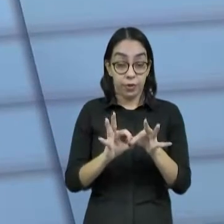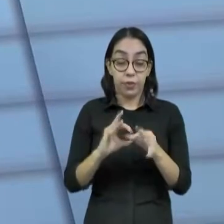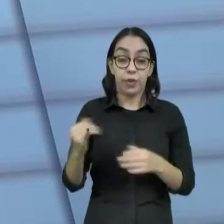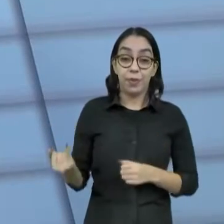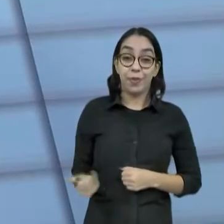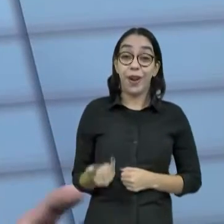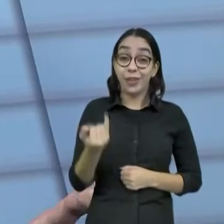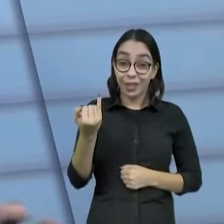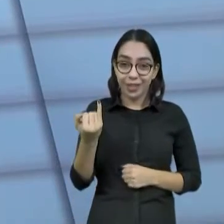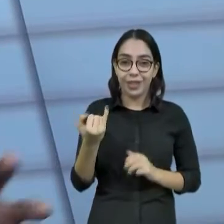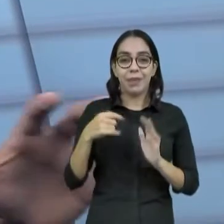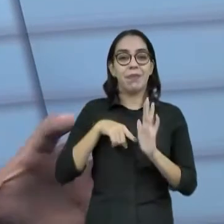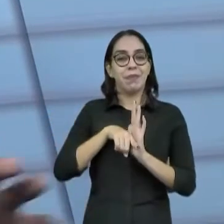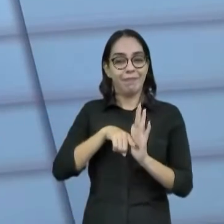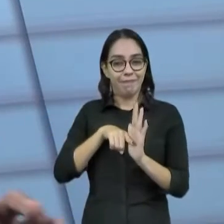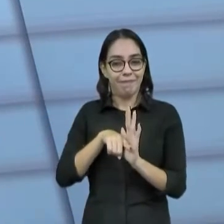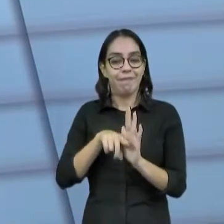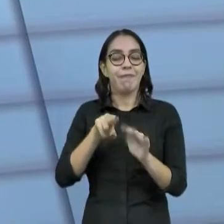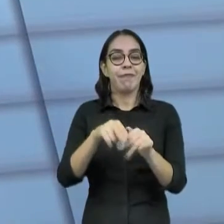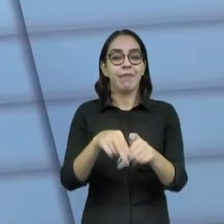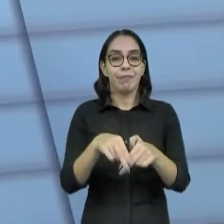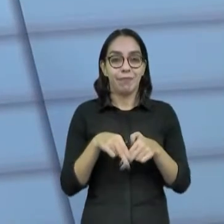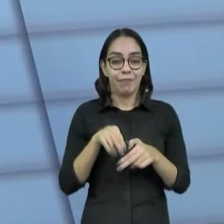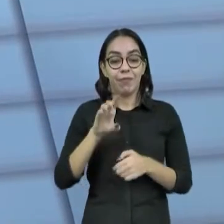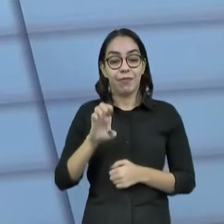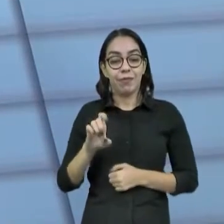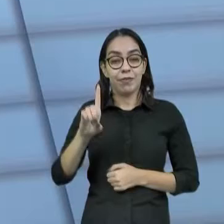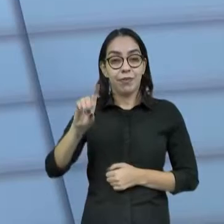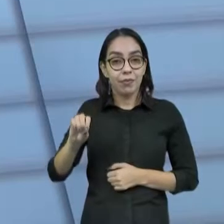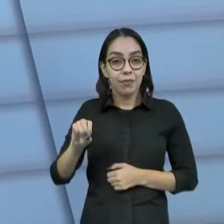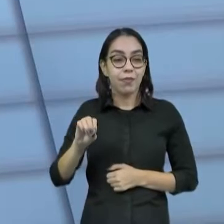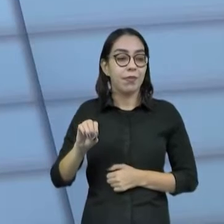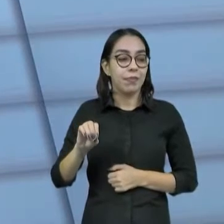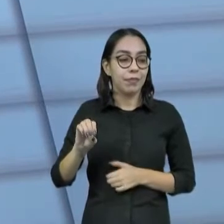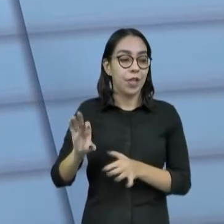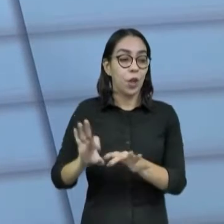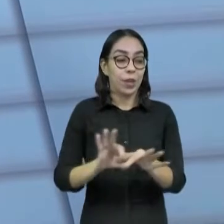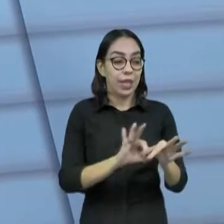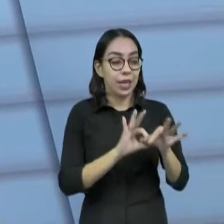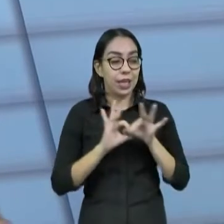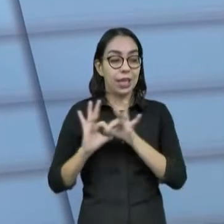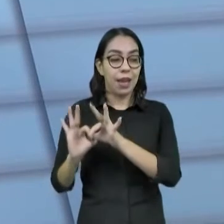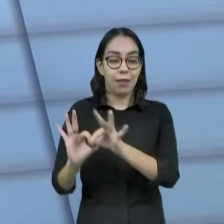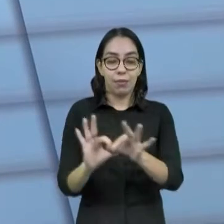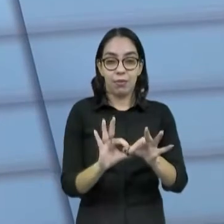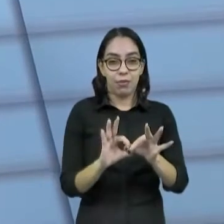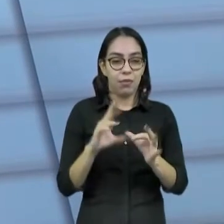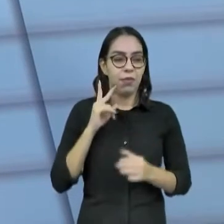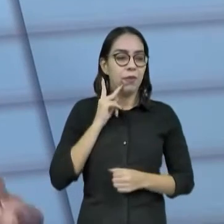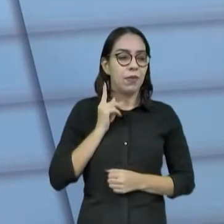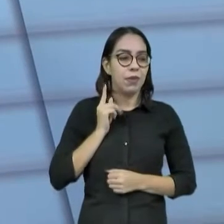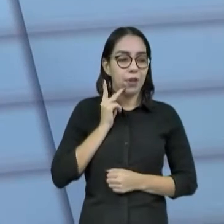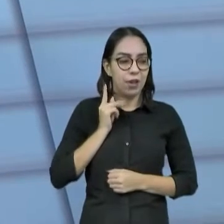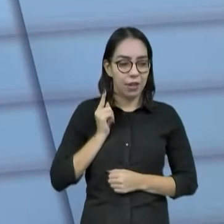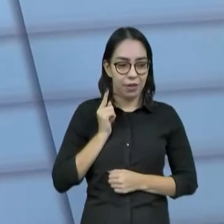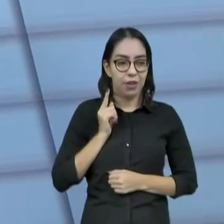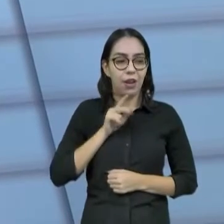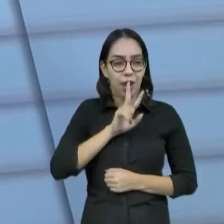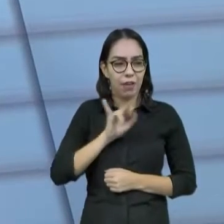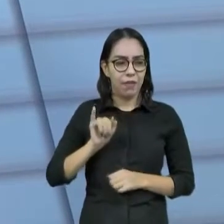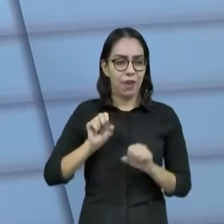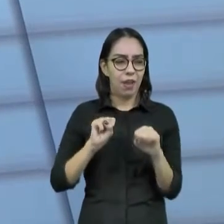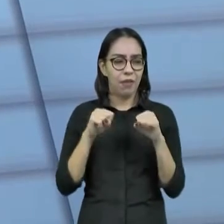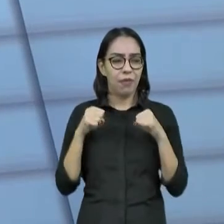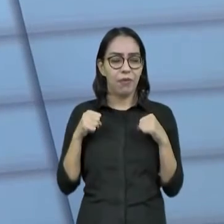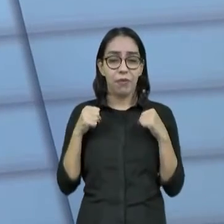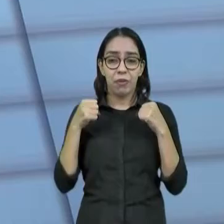do mapeamento, da gente ter essa visão geral de como é que está cada cidade, no caso aqui em Fortaleza, e unir essas pessoas para que a gente consiga unir forças de